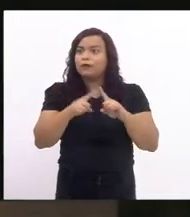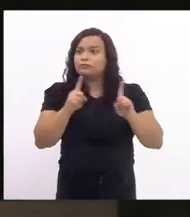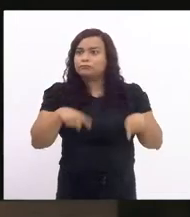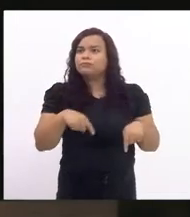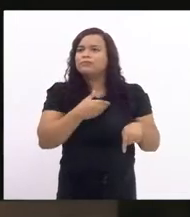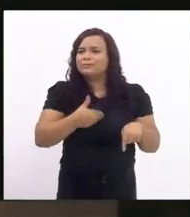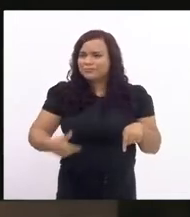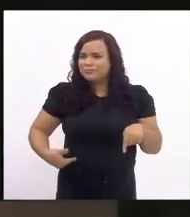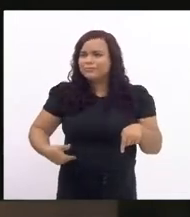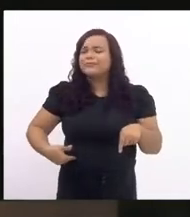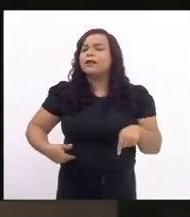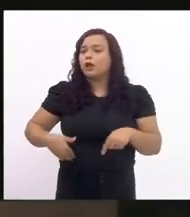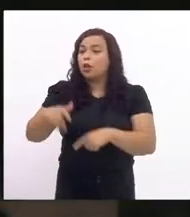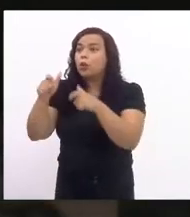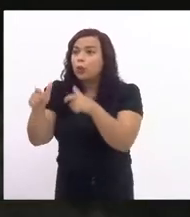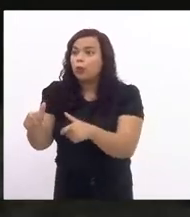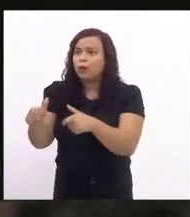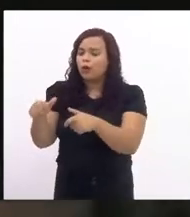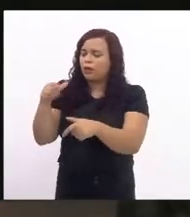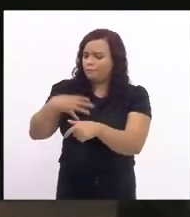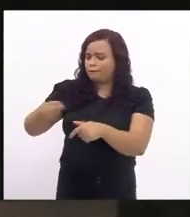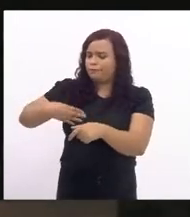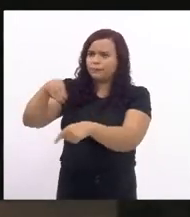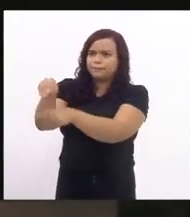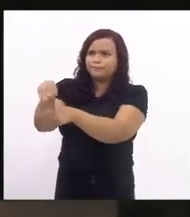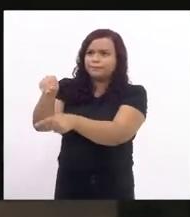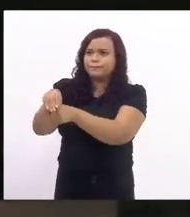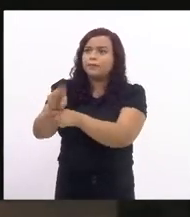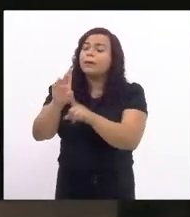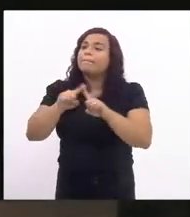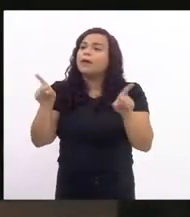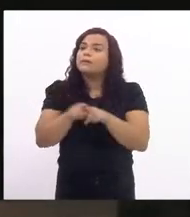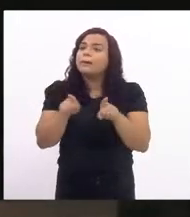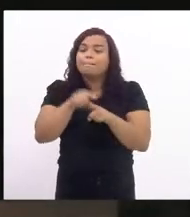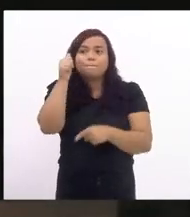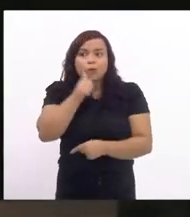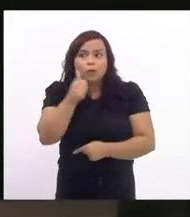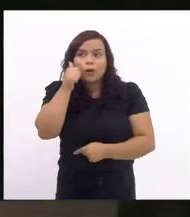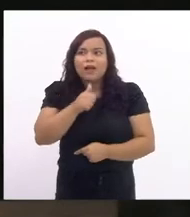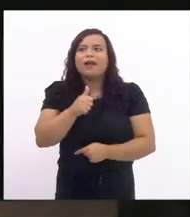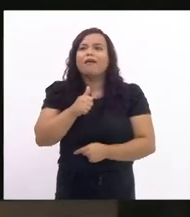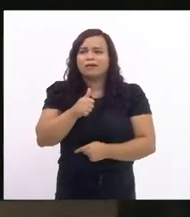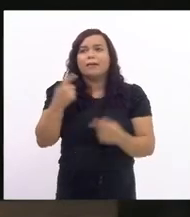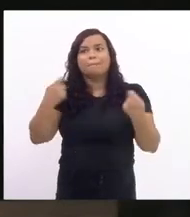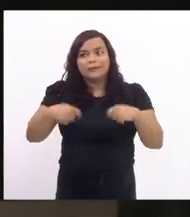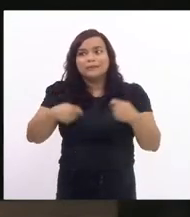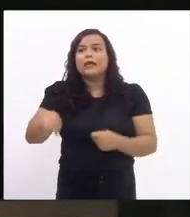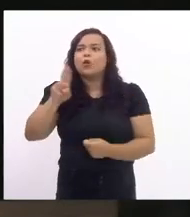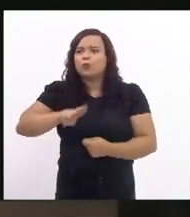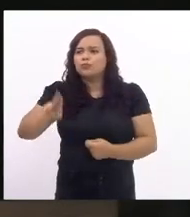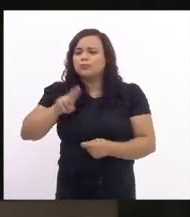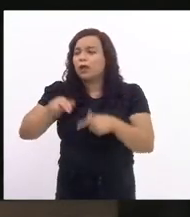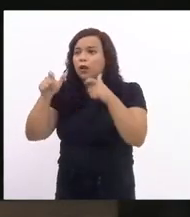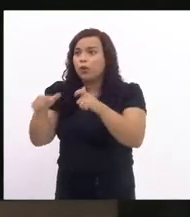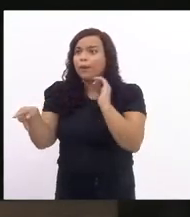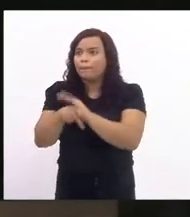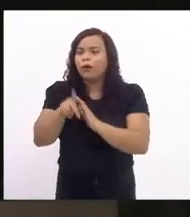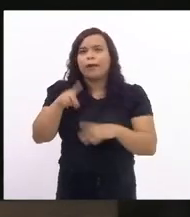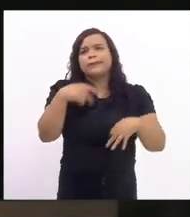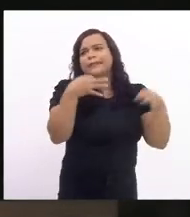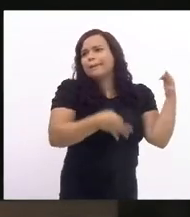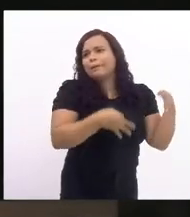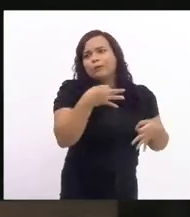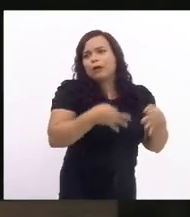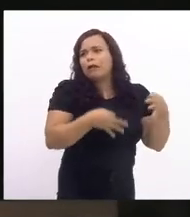precisam utilizar os espaços públicos seja os tribunais